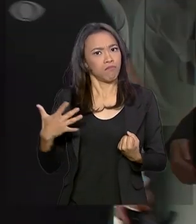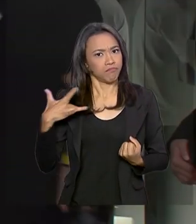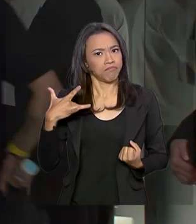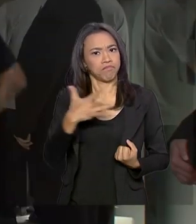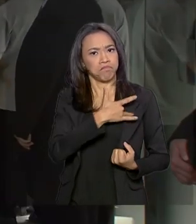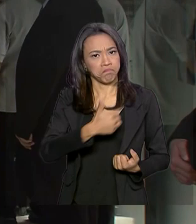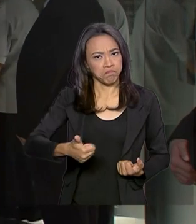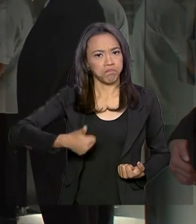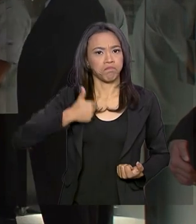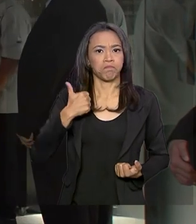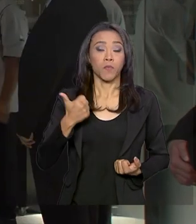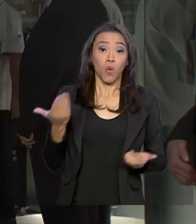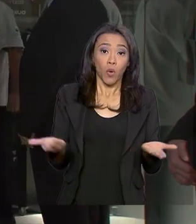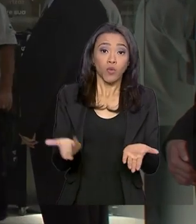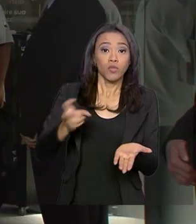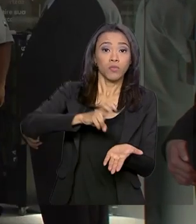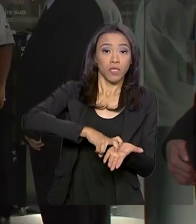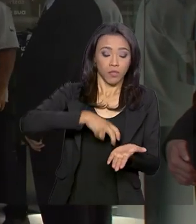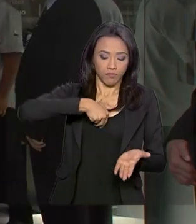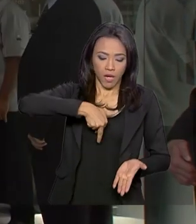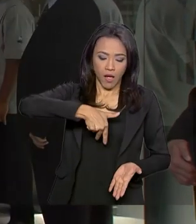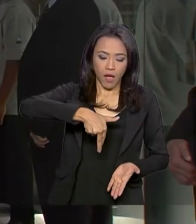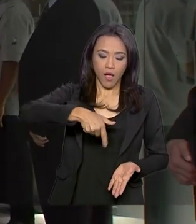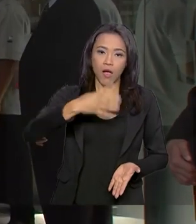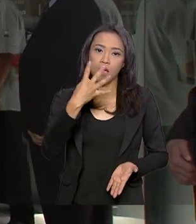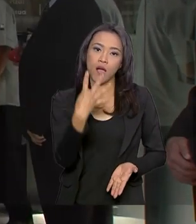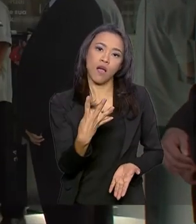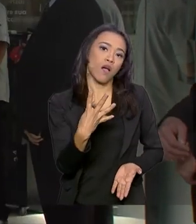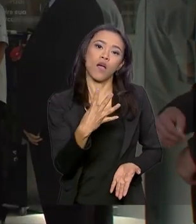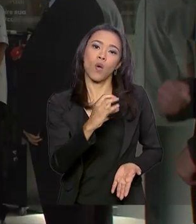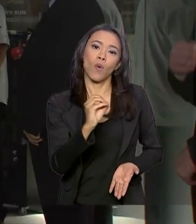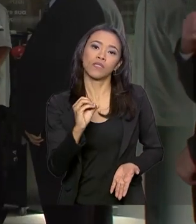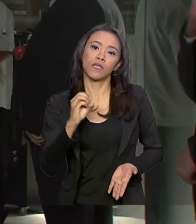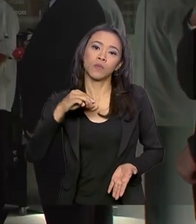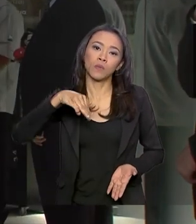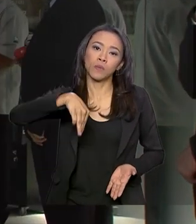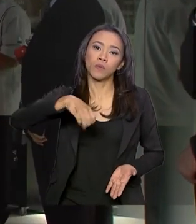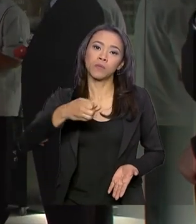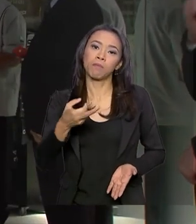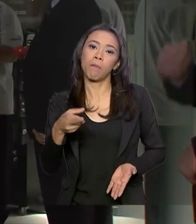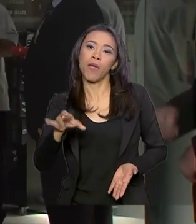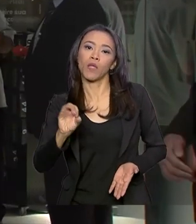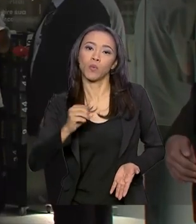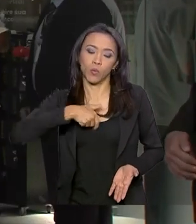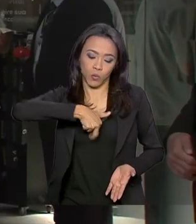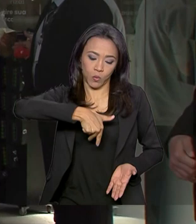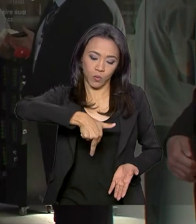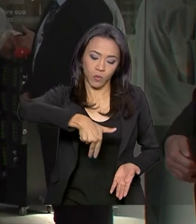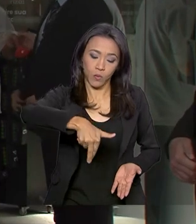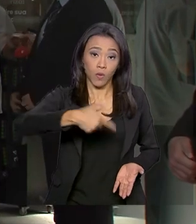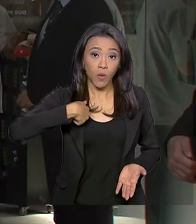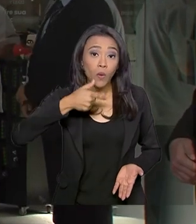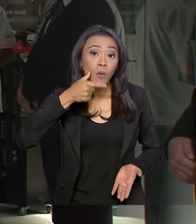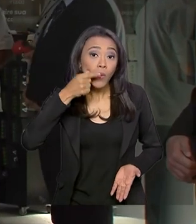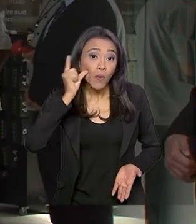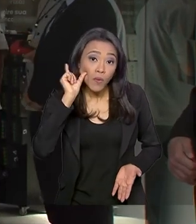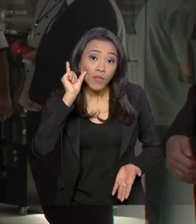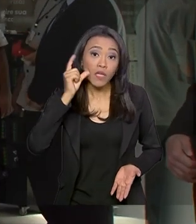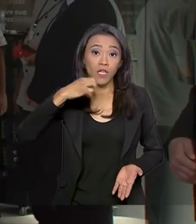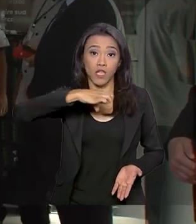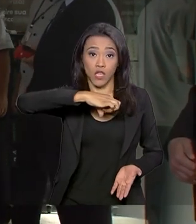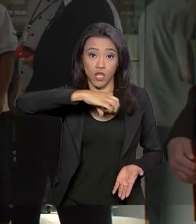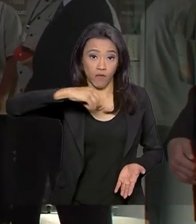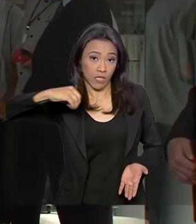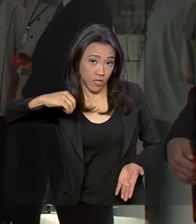pela manhã ele caminhou por cerca de 400 metros pelos corredores do hospital. Ontem foram 900 metros.